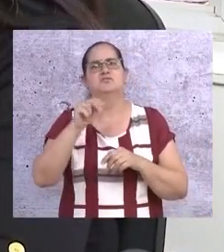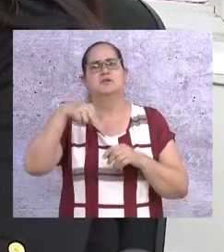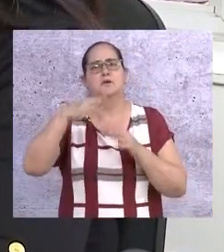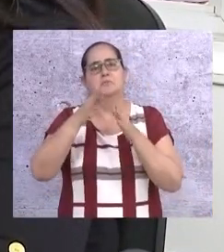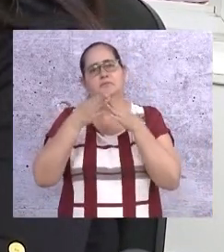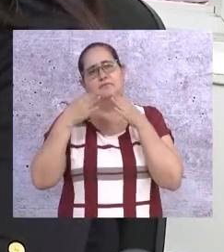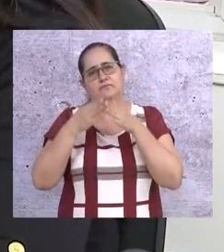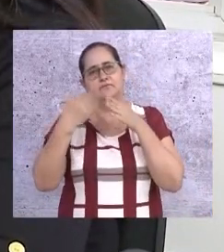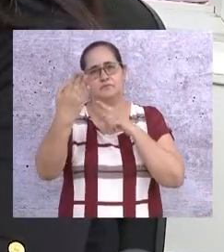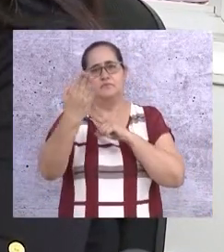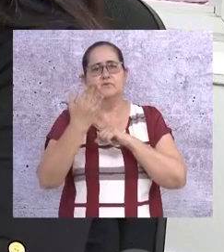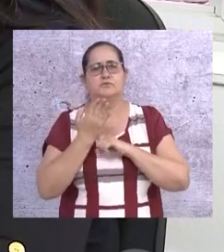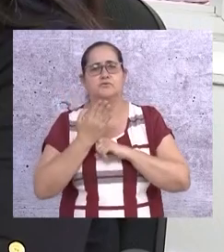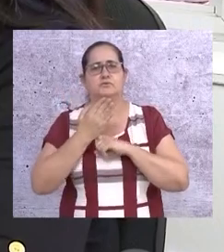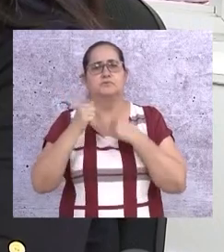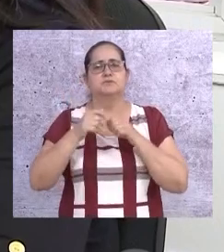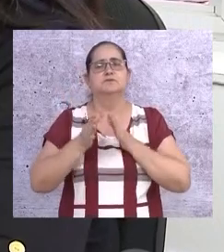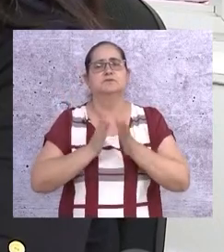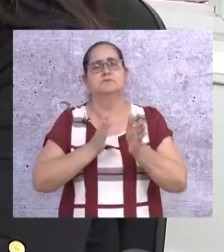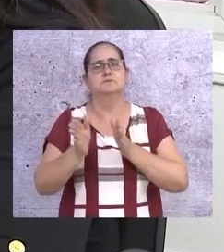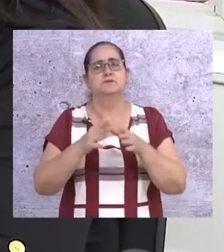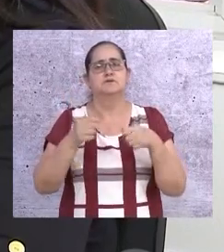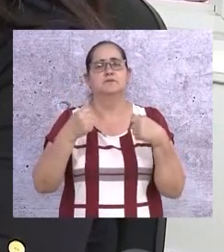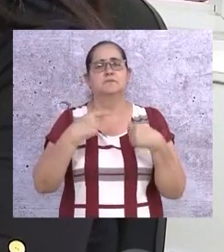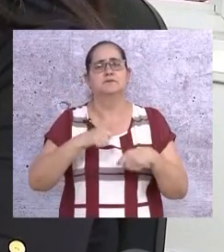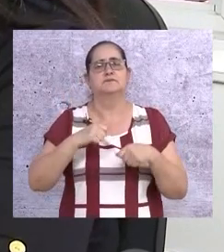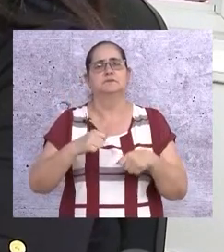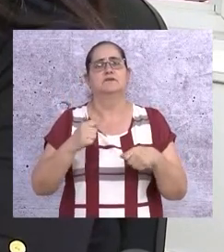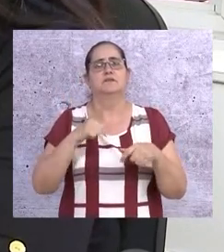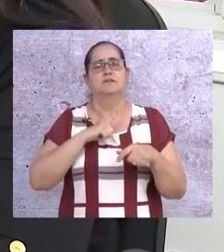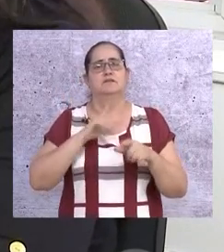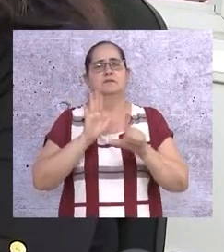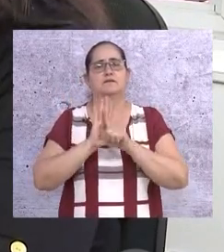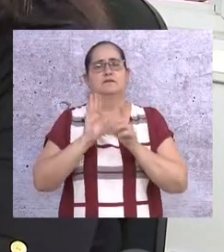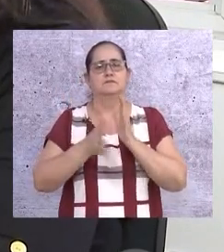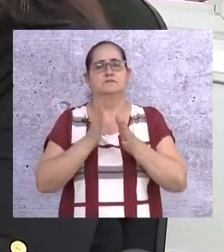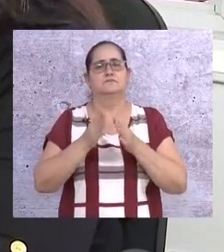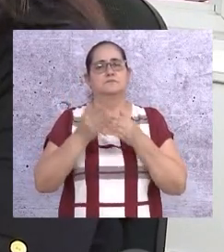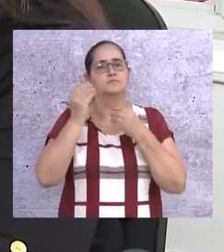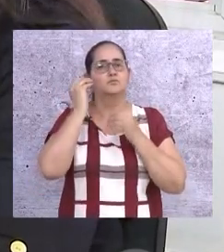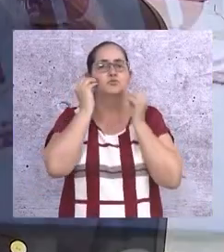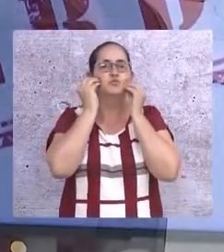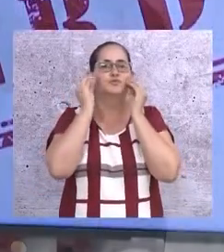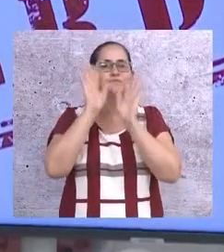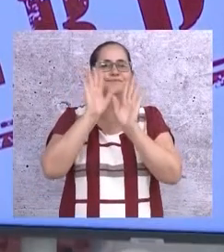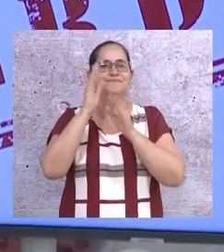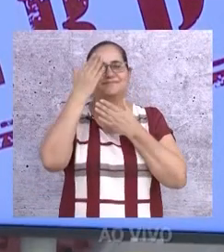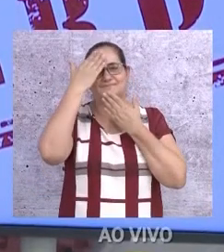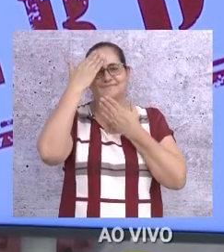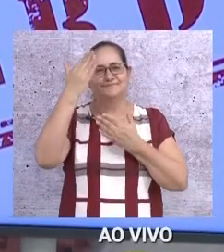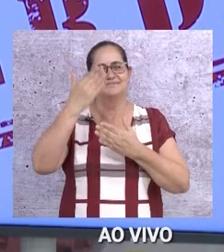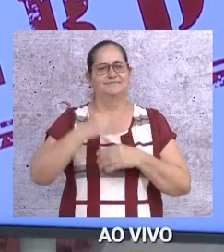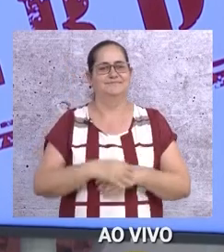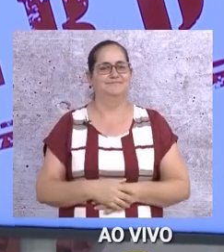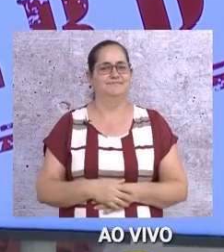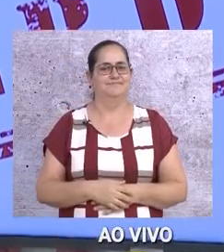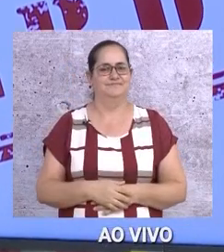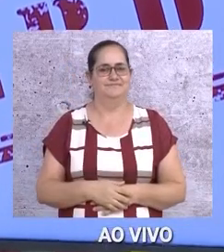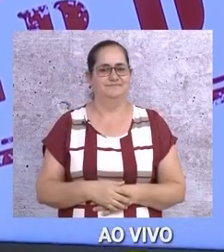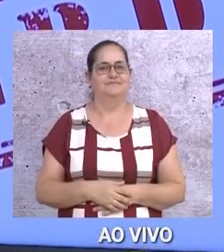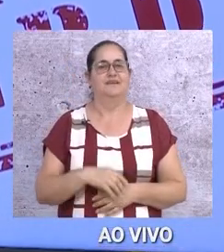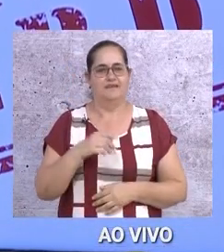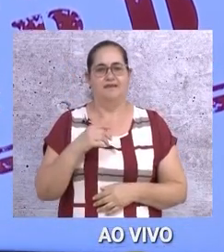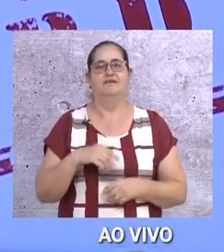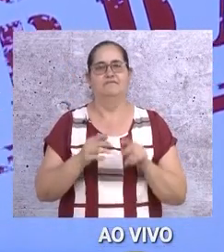me ajuda para a acessibilidade, para que existe a Lei de Libras. Muito obrigada, beijos. É, o apelo está